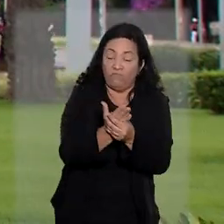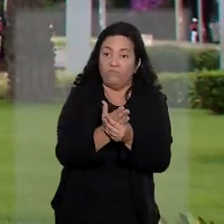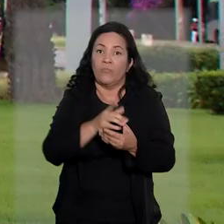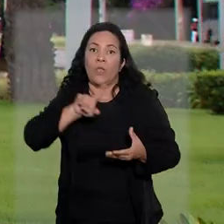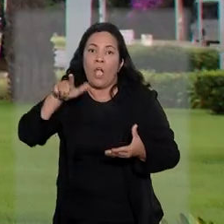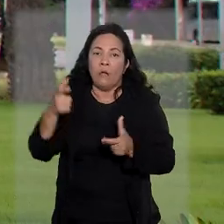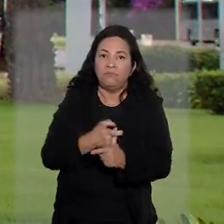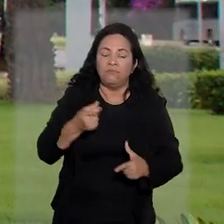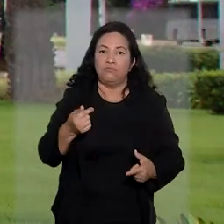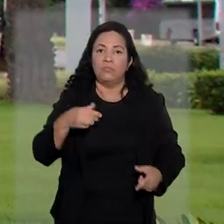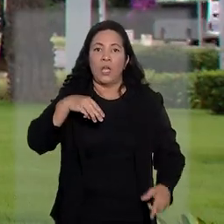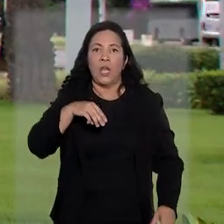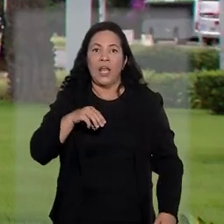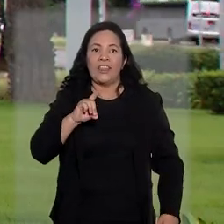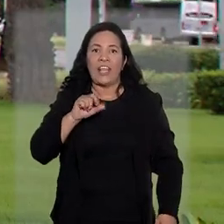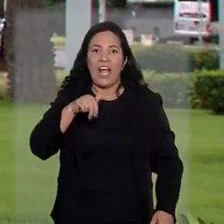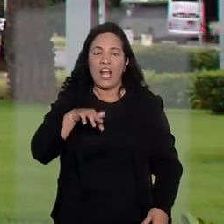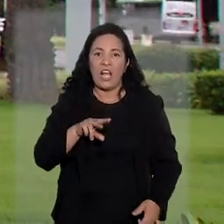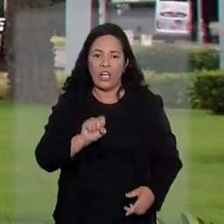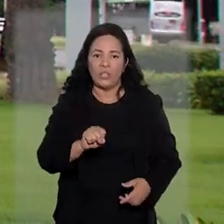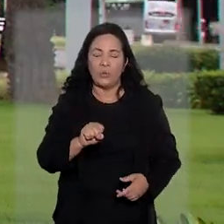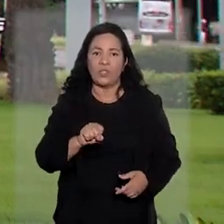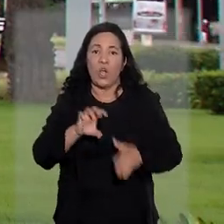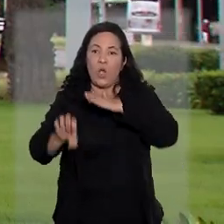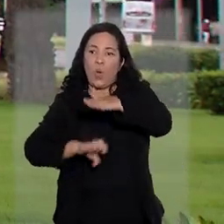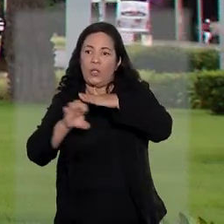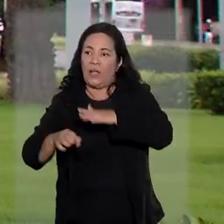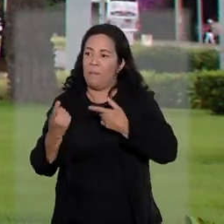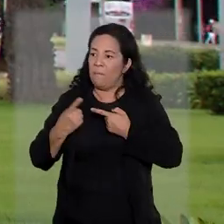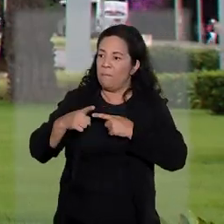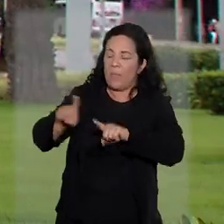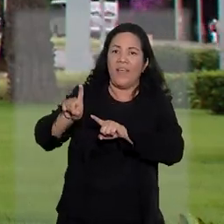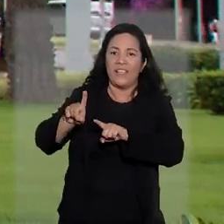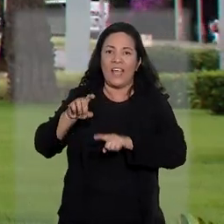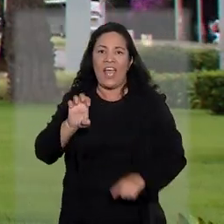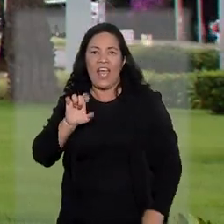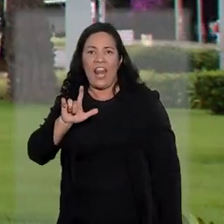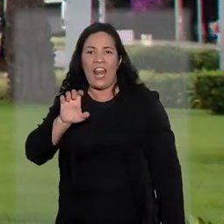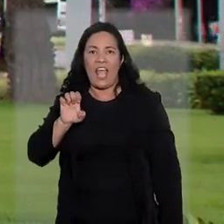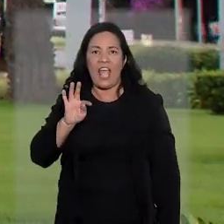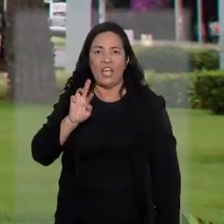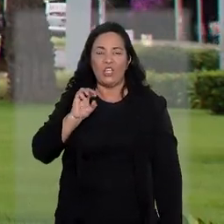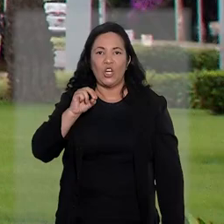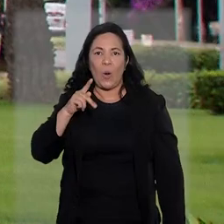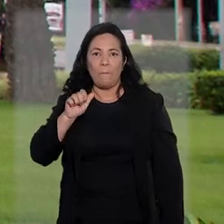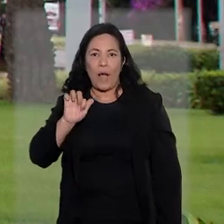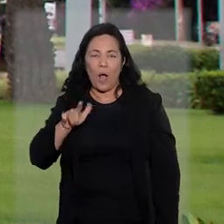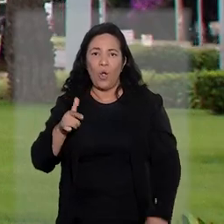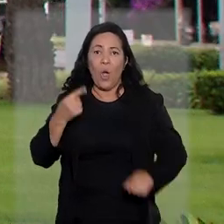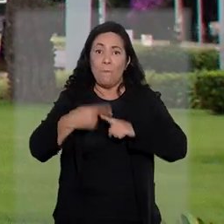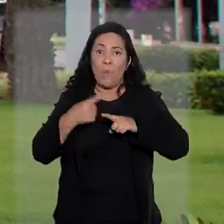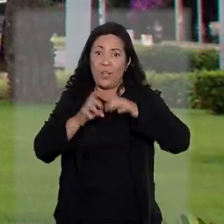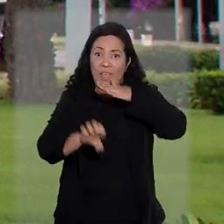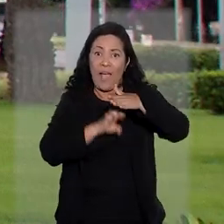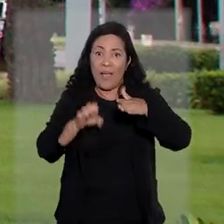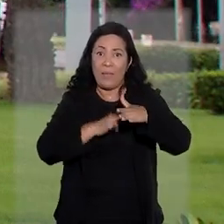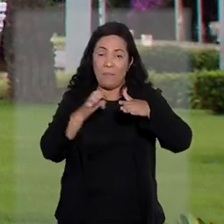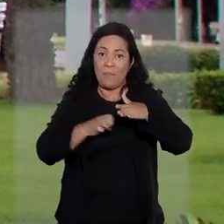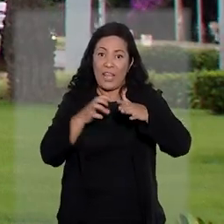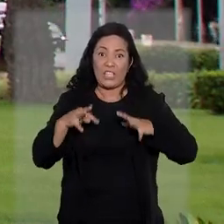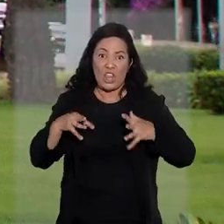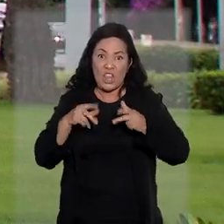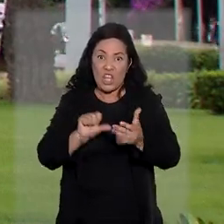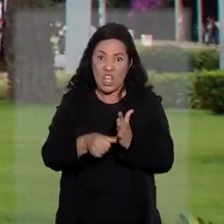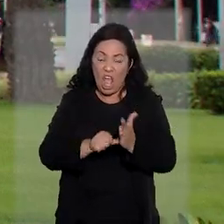reparação de danos contra a concessionária de energia do Estado, a Eletropaulo, porque os dados dela, como nome, endereço e número do